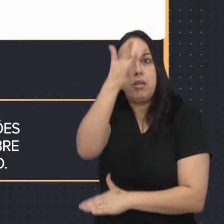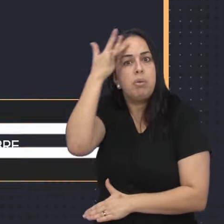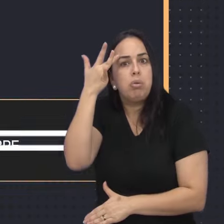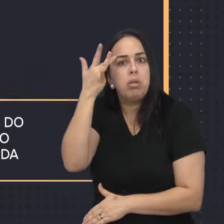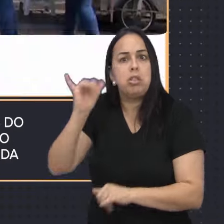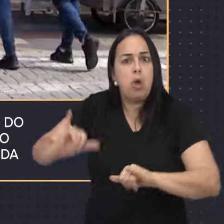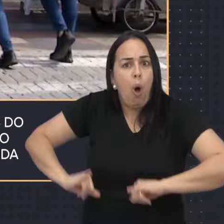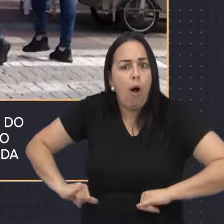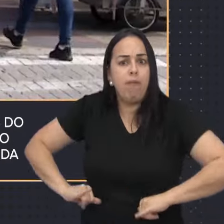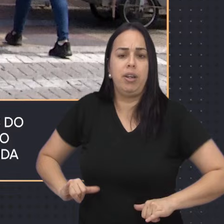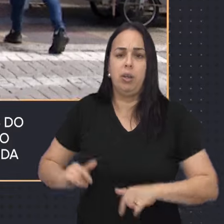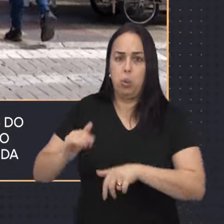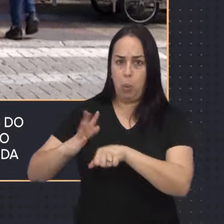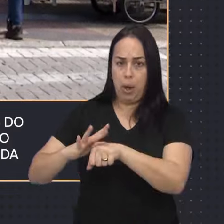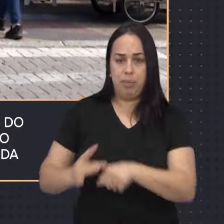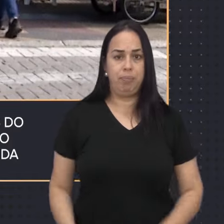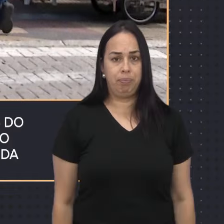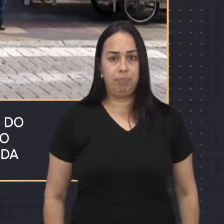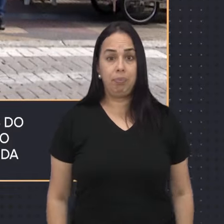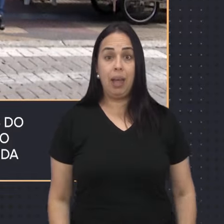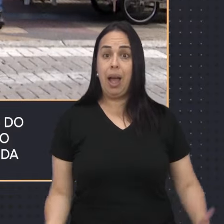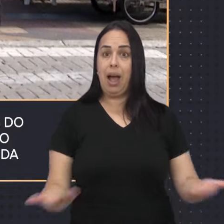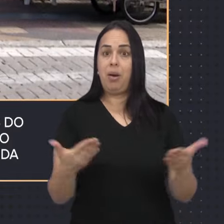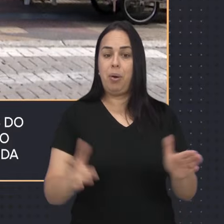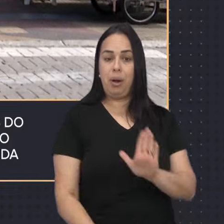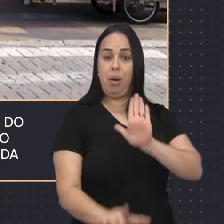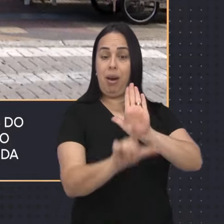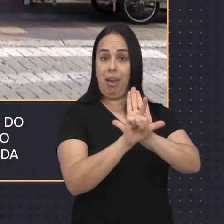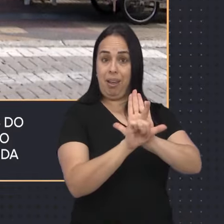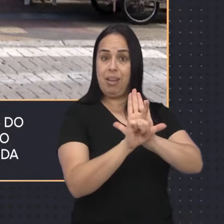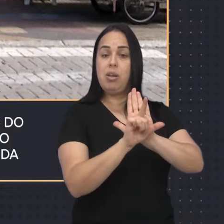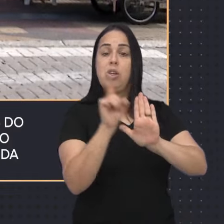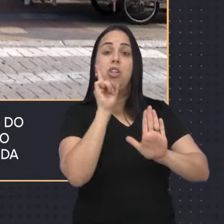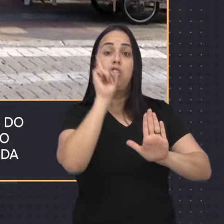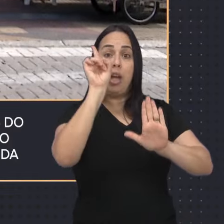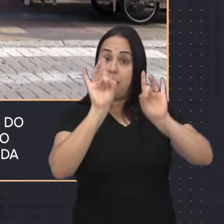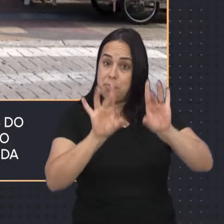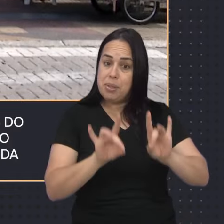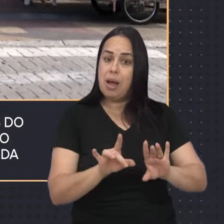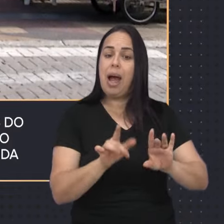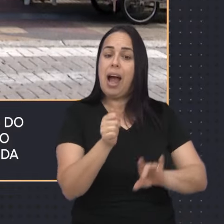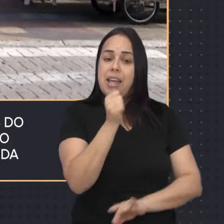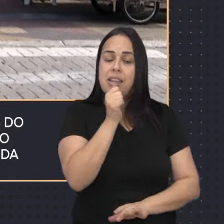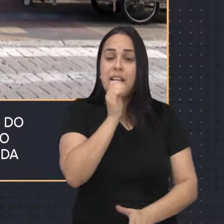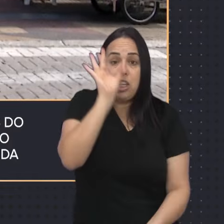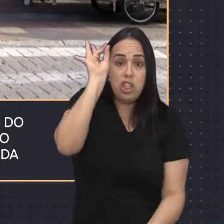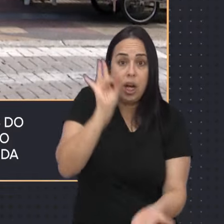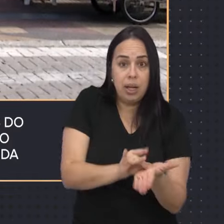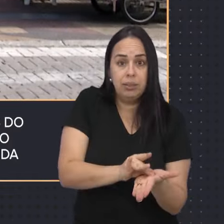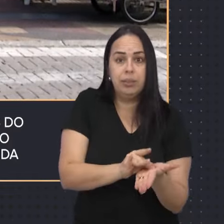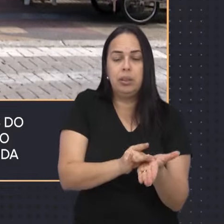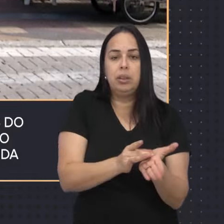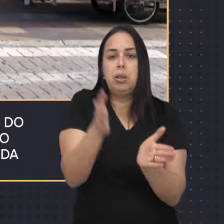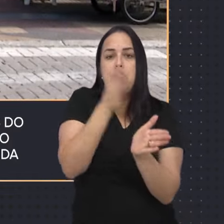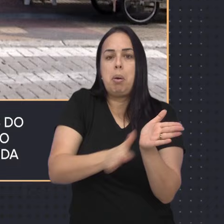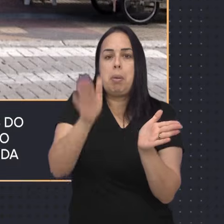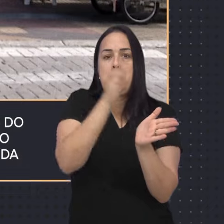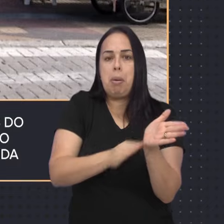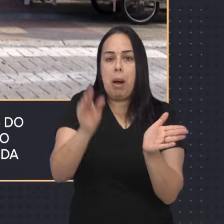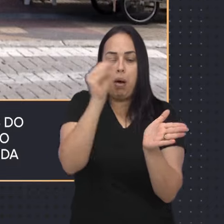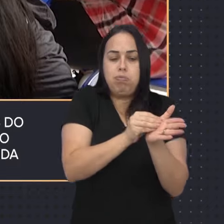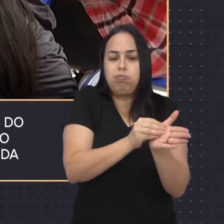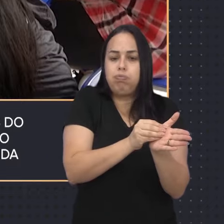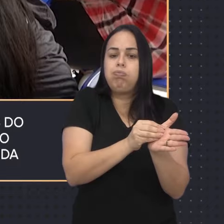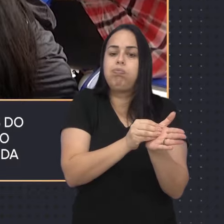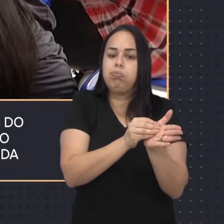apoio. Agora é lei! Ainda sobre datas, outra lei sancionada em São José inclui no calendário oficial de eventos do